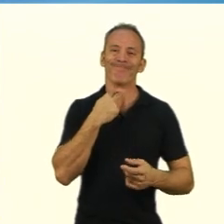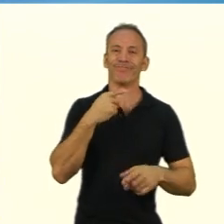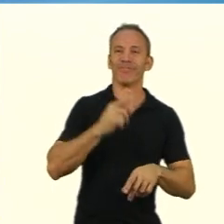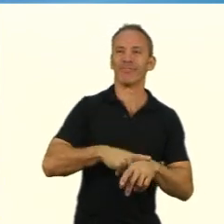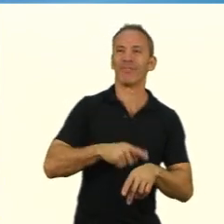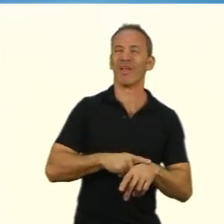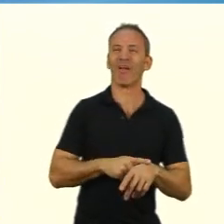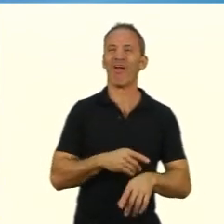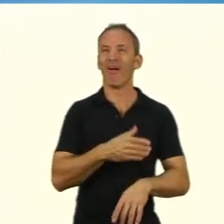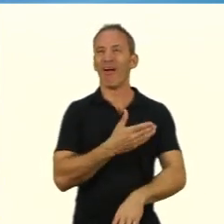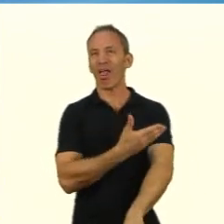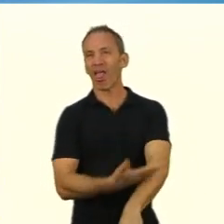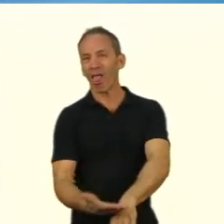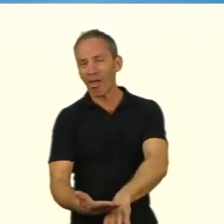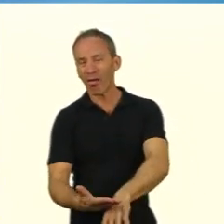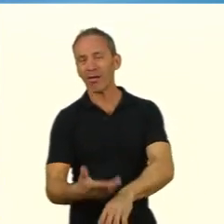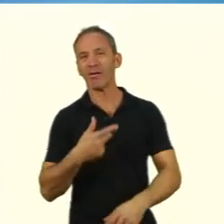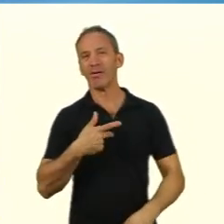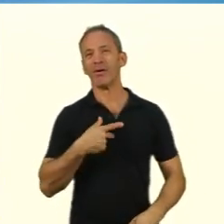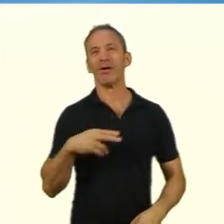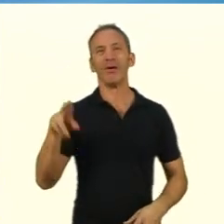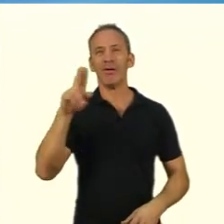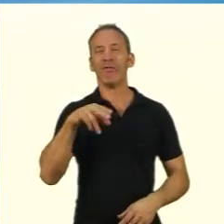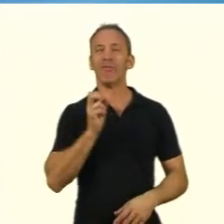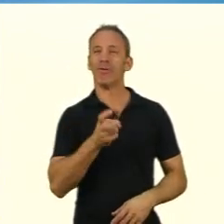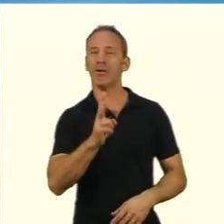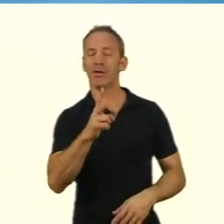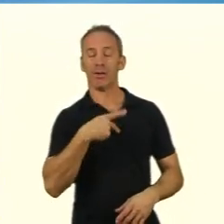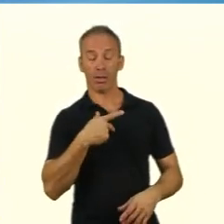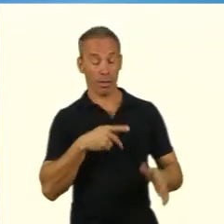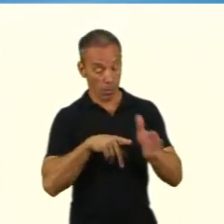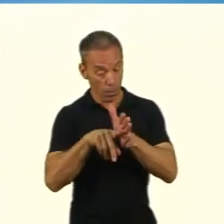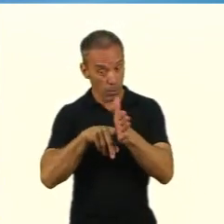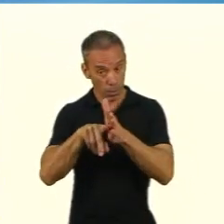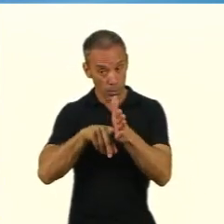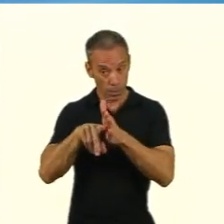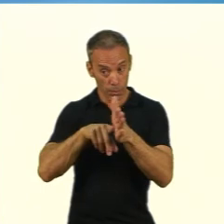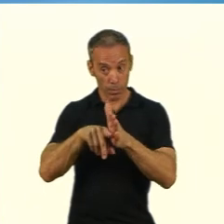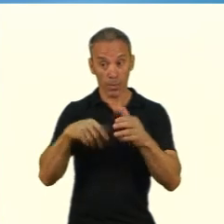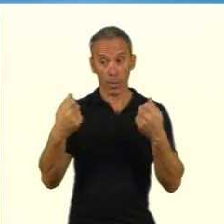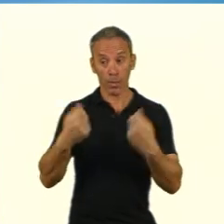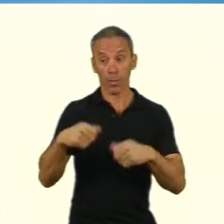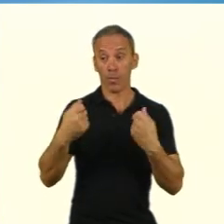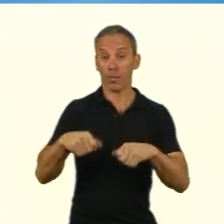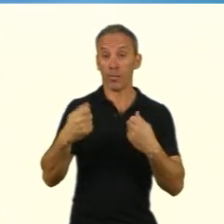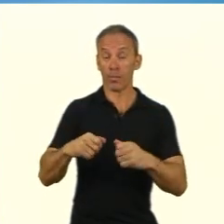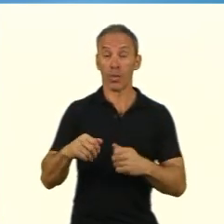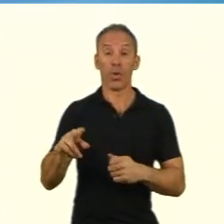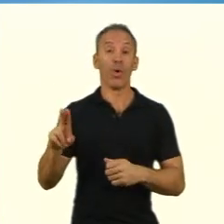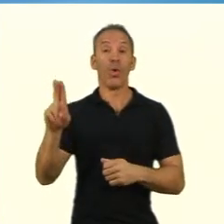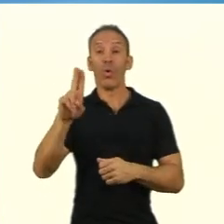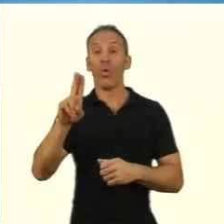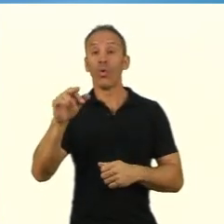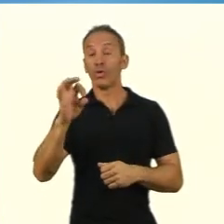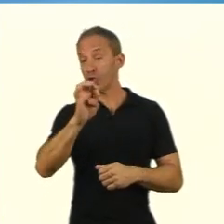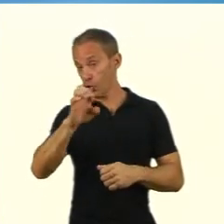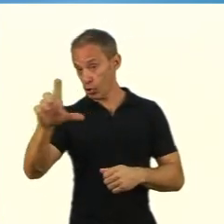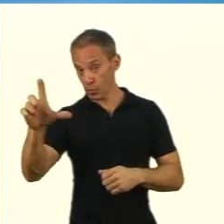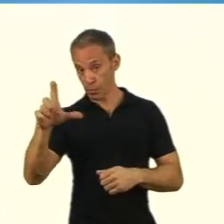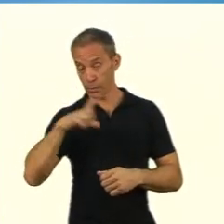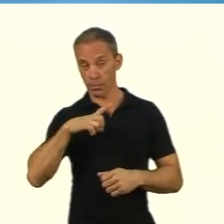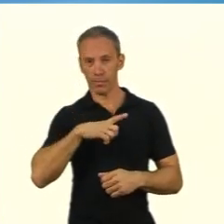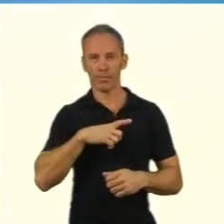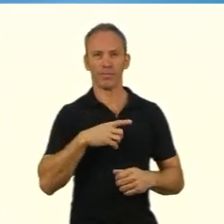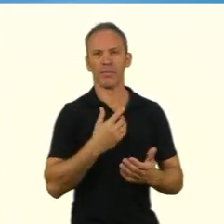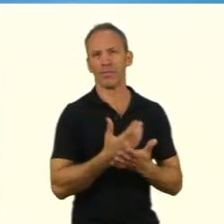preocupação com isso não posso também cair num certo praxismo ou utilitarismo a minha pesquisa tem que ser